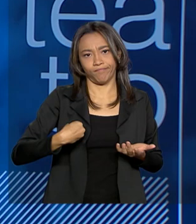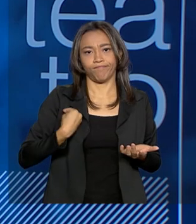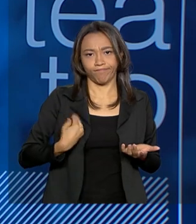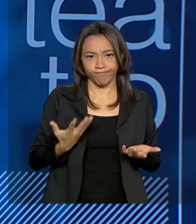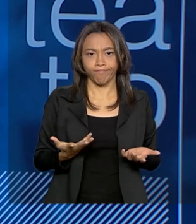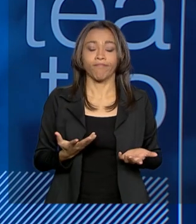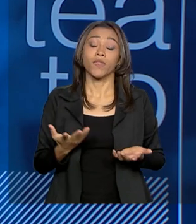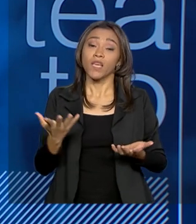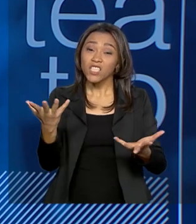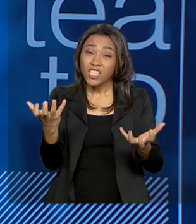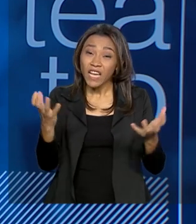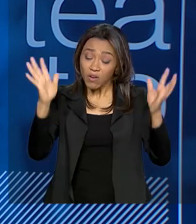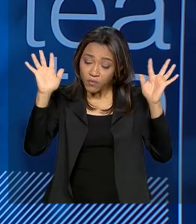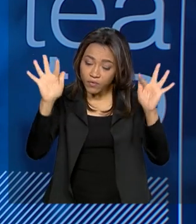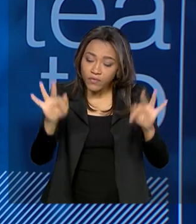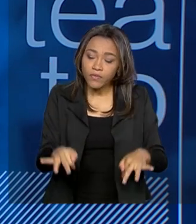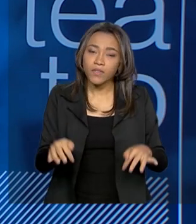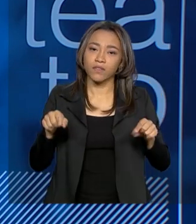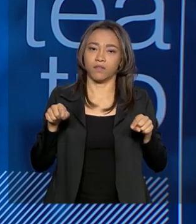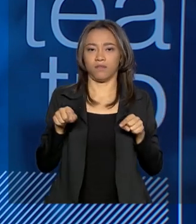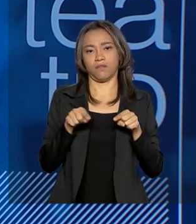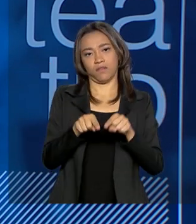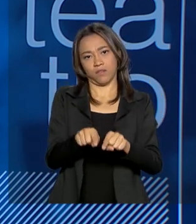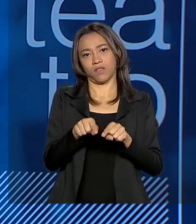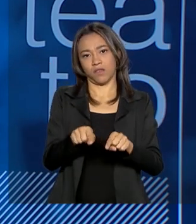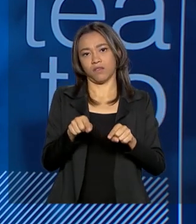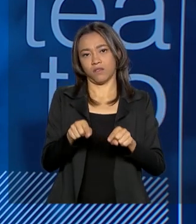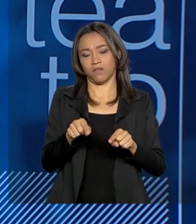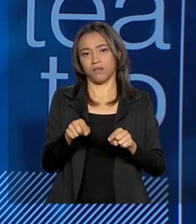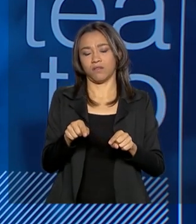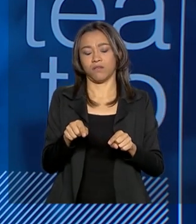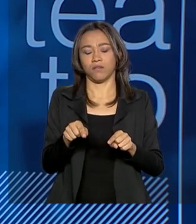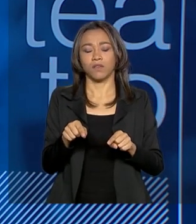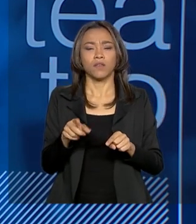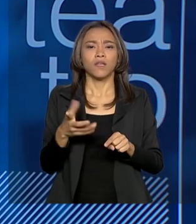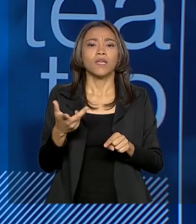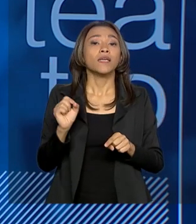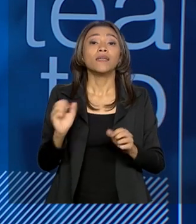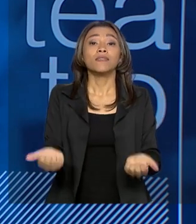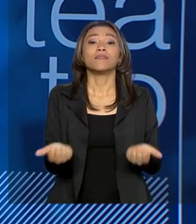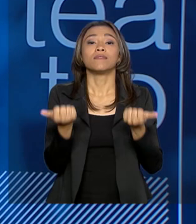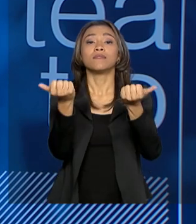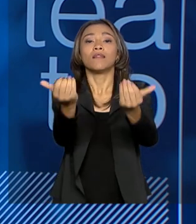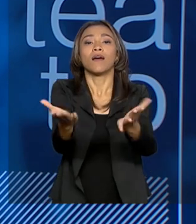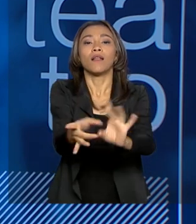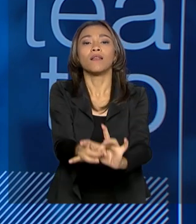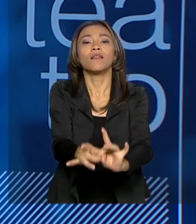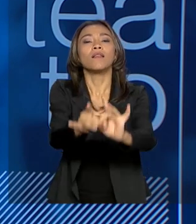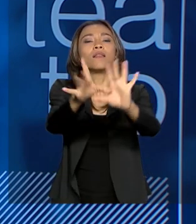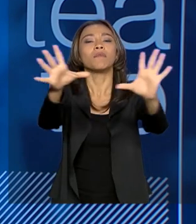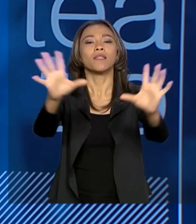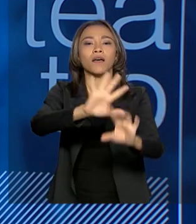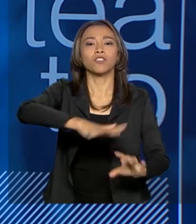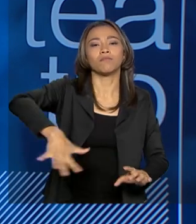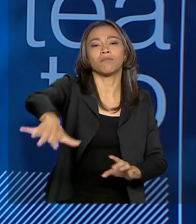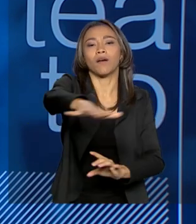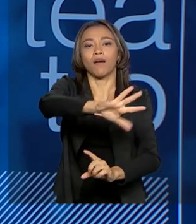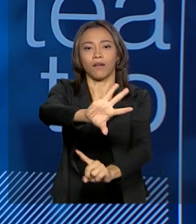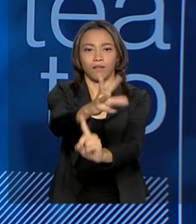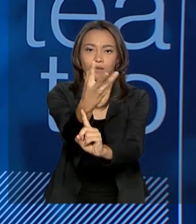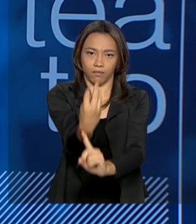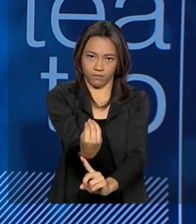o fim dessa hegemonia e devolver a liberdade para o campo da obra de arte,